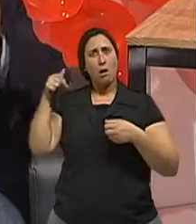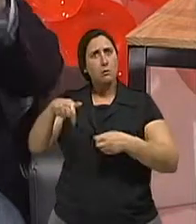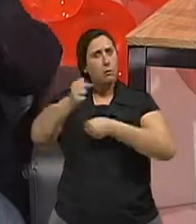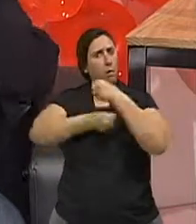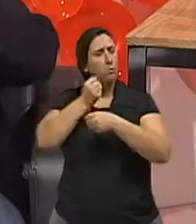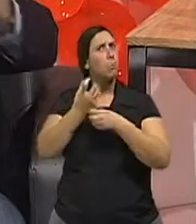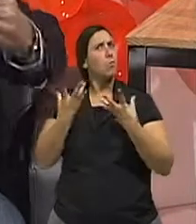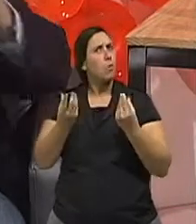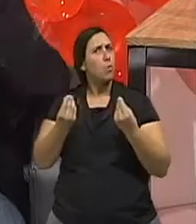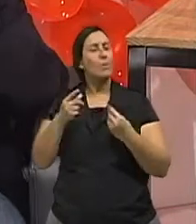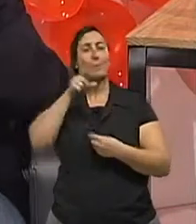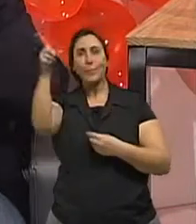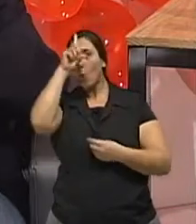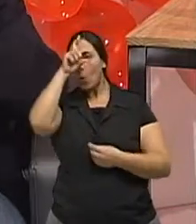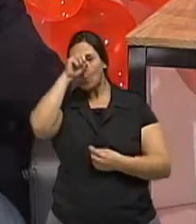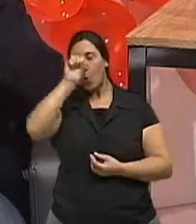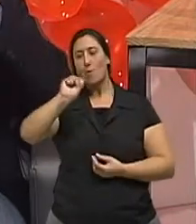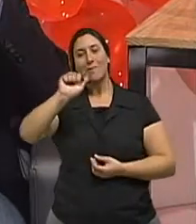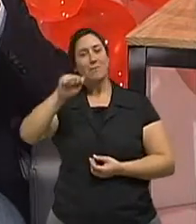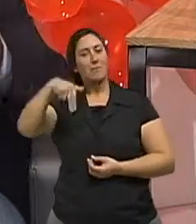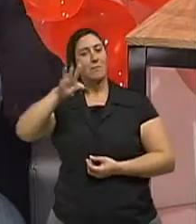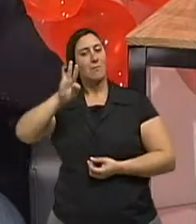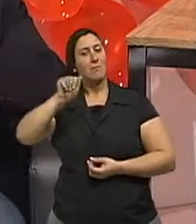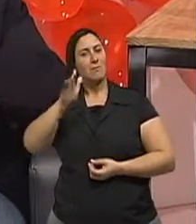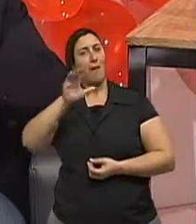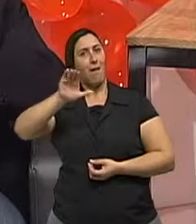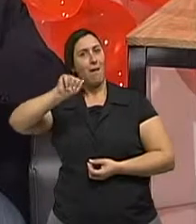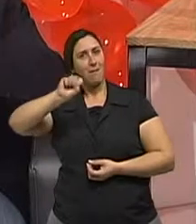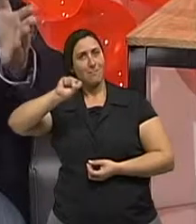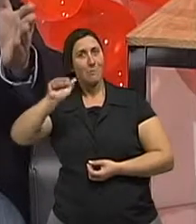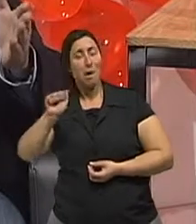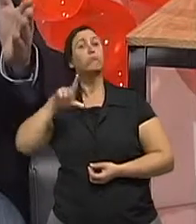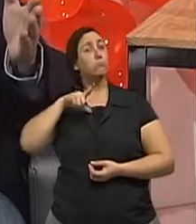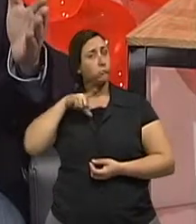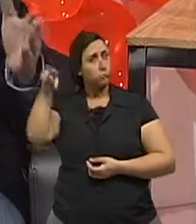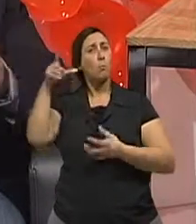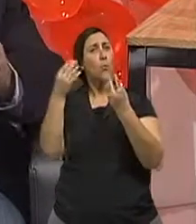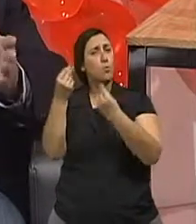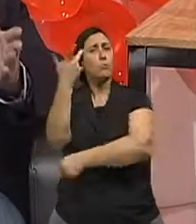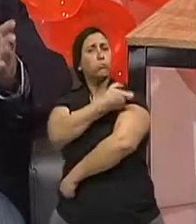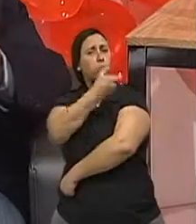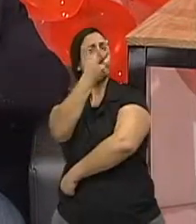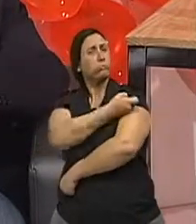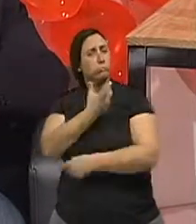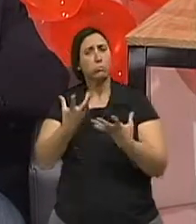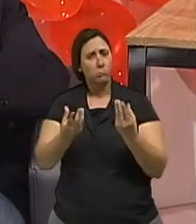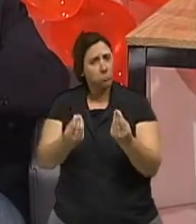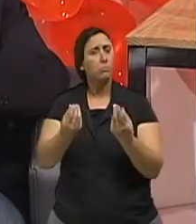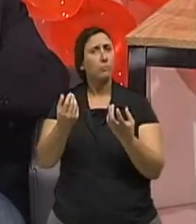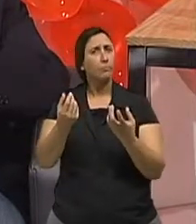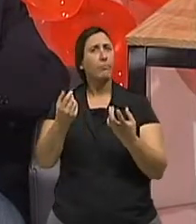Misericórdia, onde nós temos um setor especializado em vacinas, se faz em torno de 100 vacinas dia.